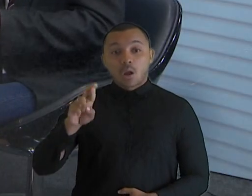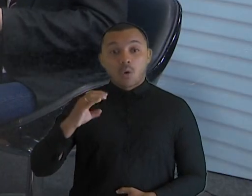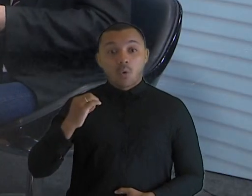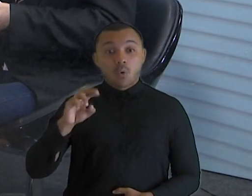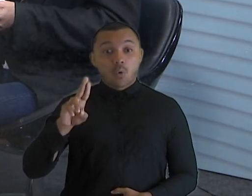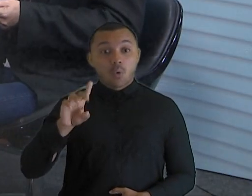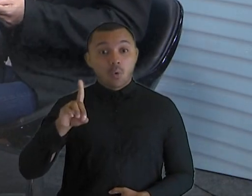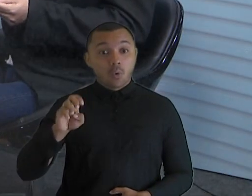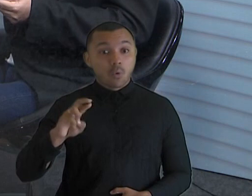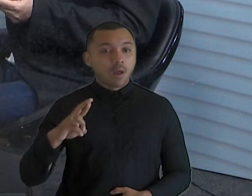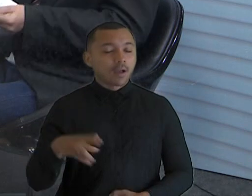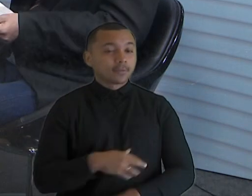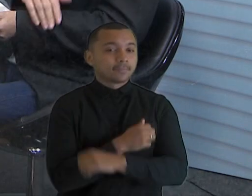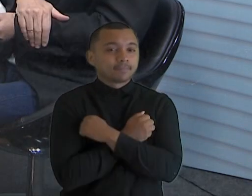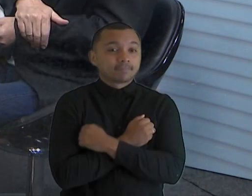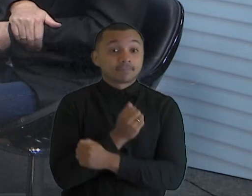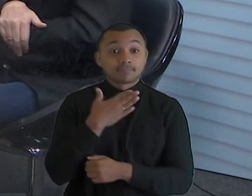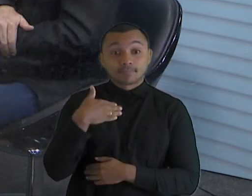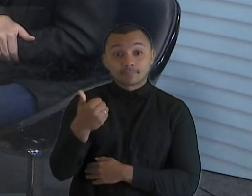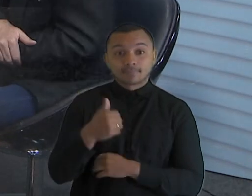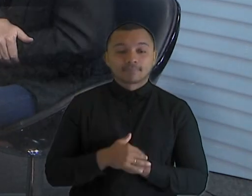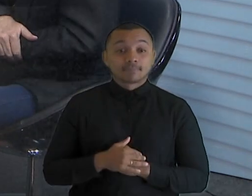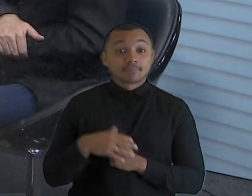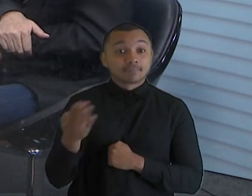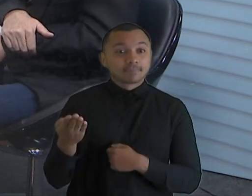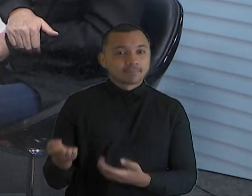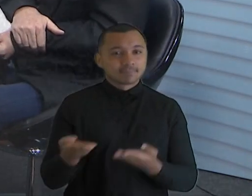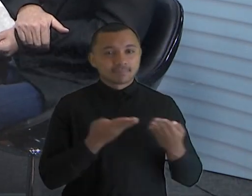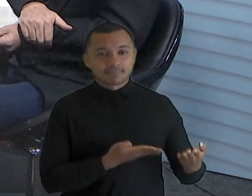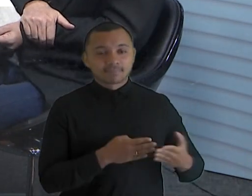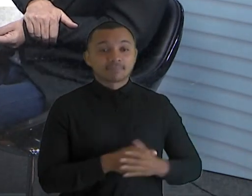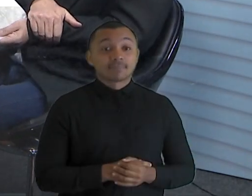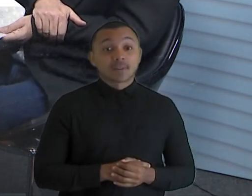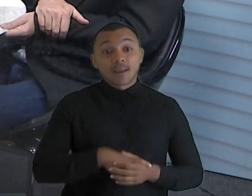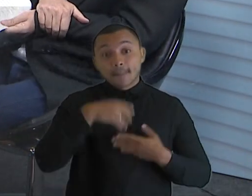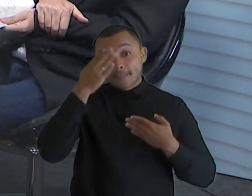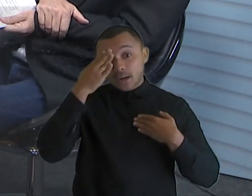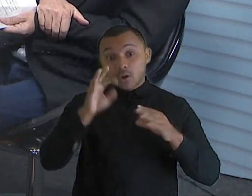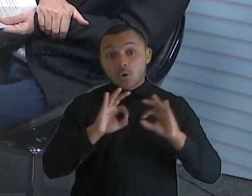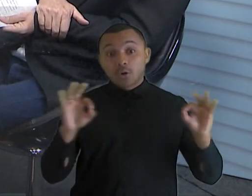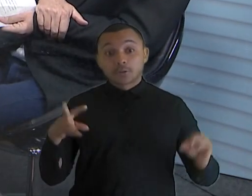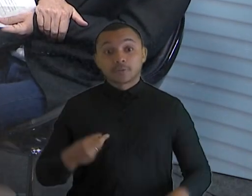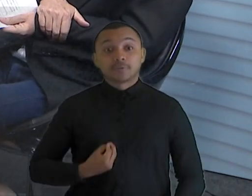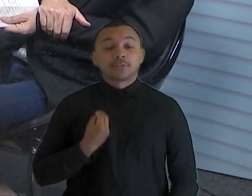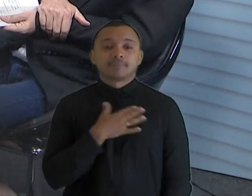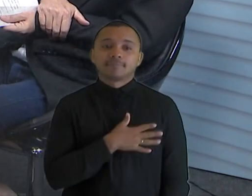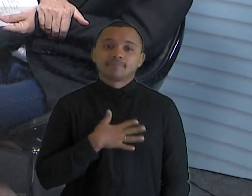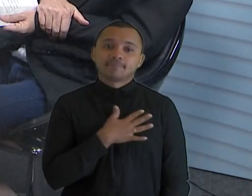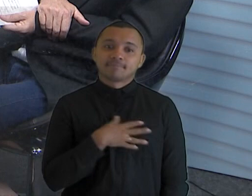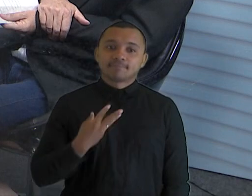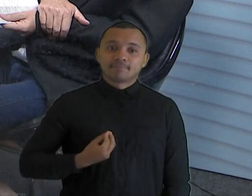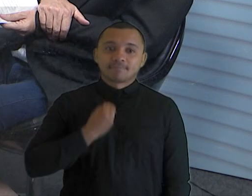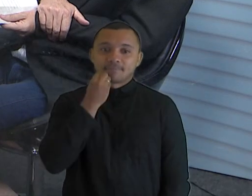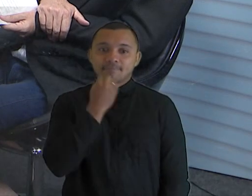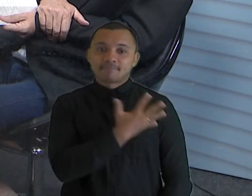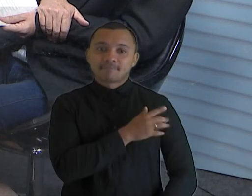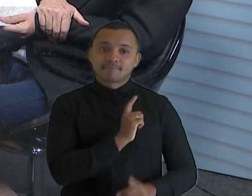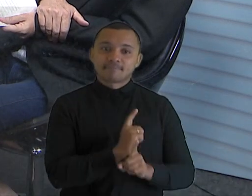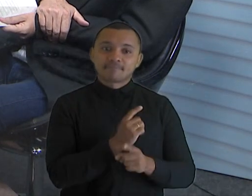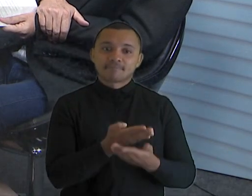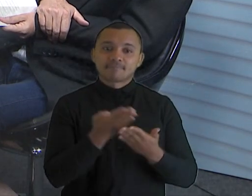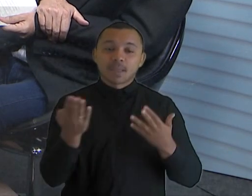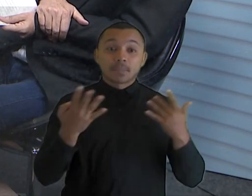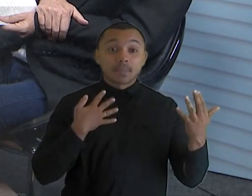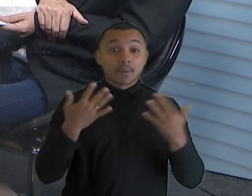abraço, com alegria. Tudo bem, doutor Holden? Sempre bem-vindo ao programa. Tudo bem, obrigado pelo convite. Para mim é um prazer estar aqui, poder conversar um pouco sobre o